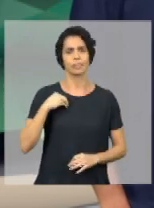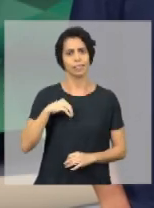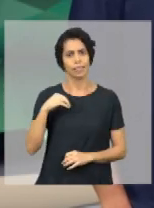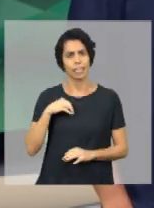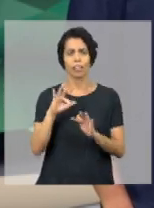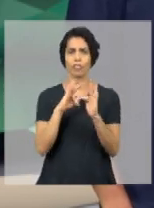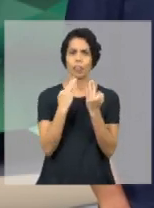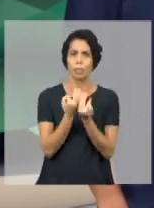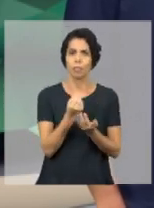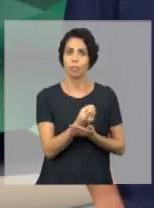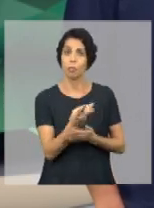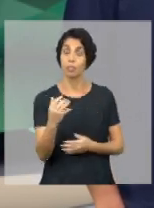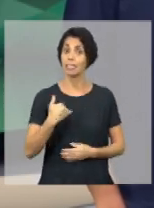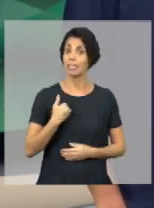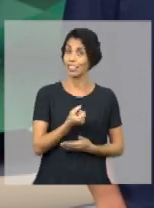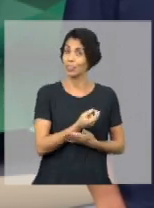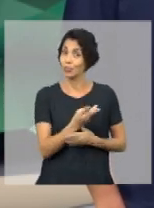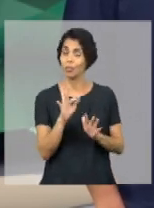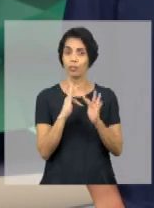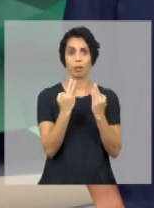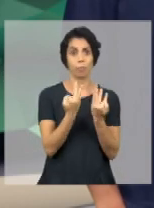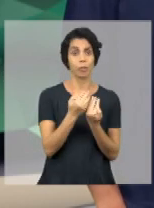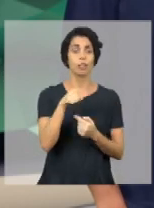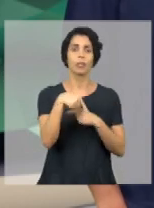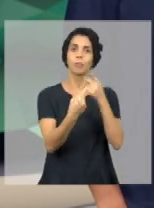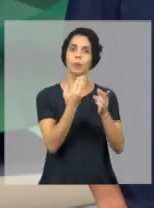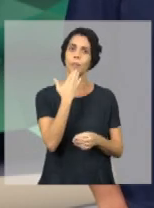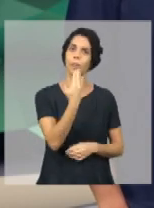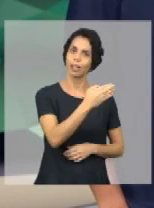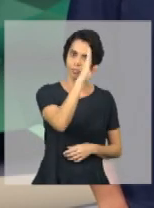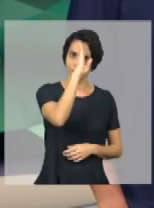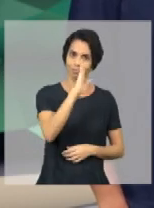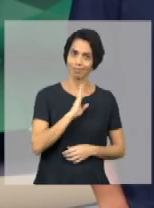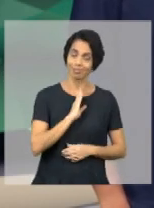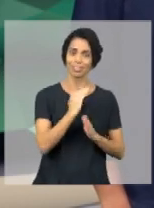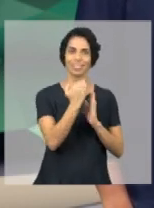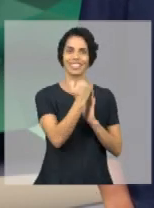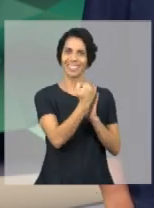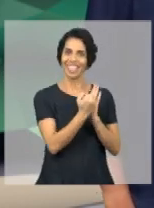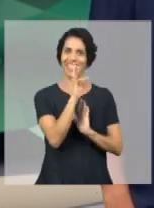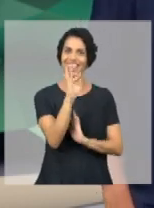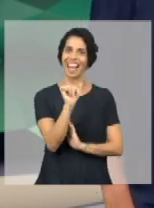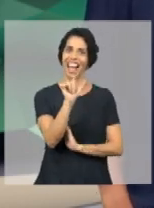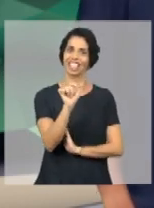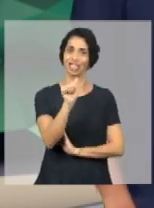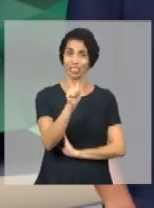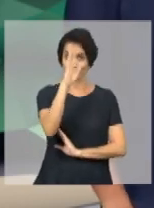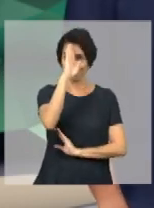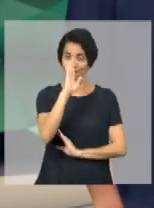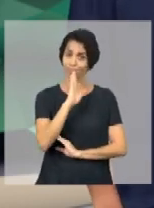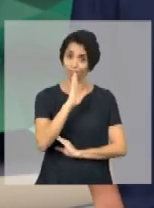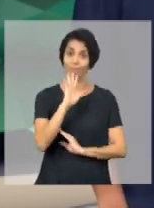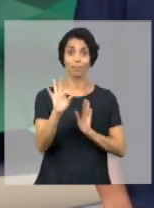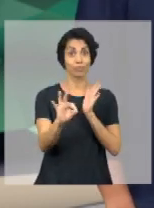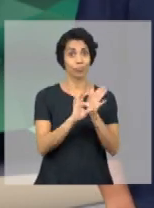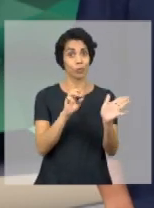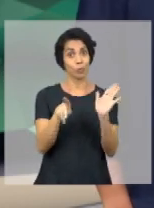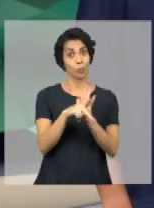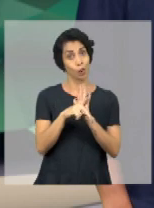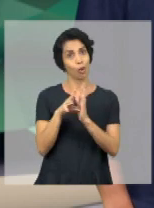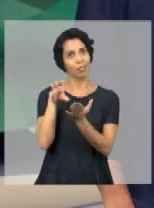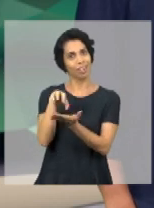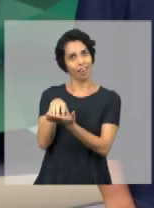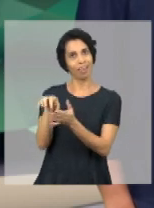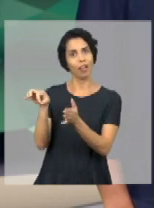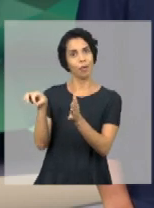idades de todos. Depois, é só solicitar a isenção da taxa de inscrição para o órgão que está realizando o concurso.